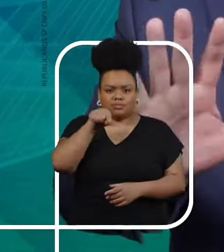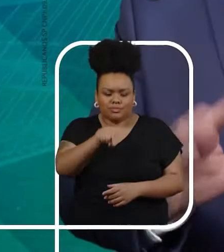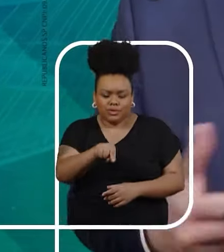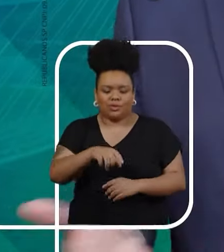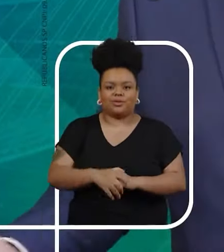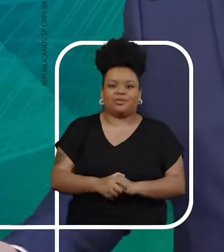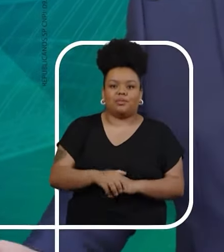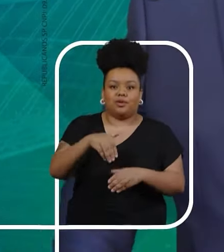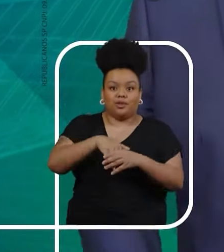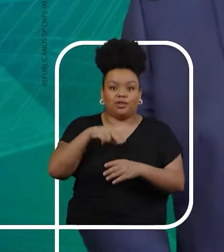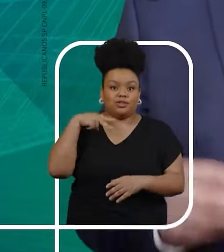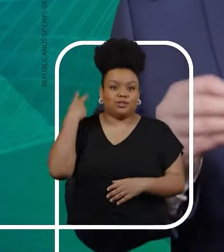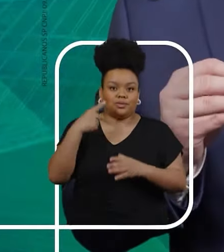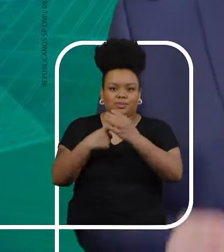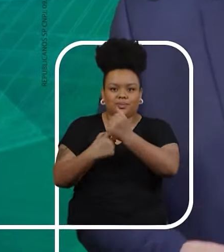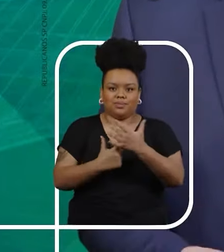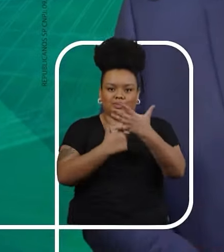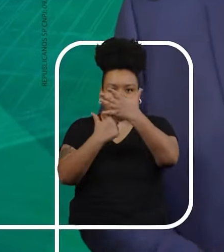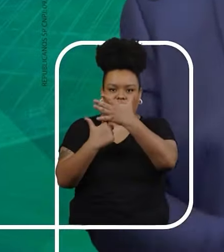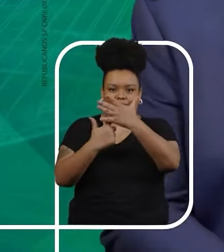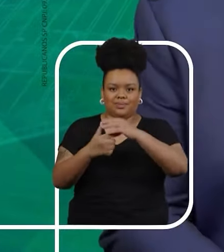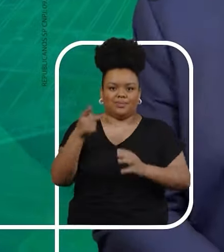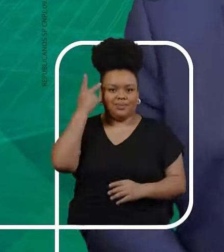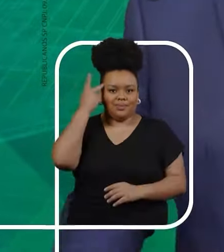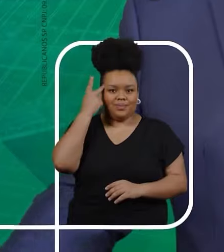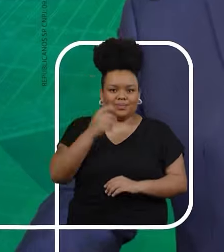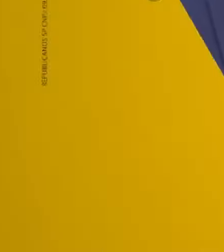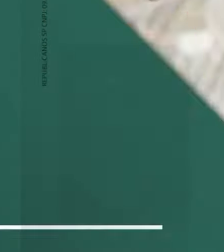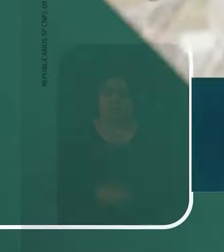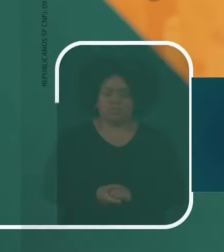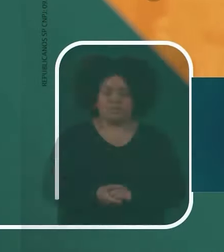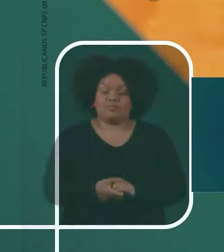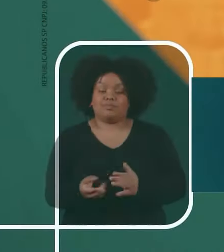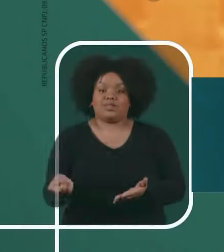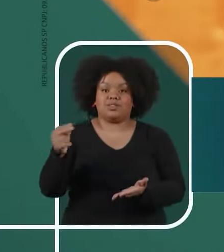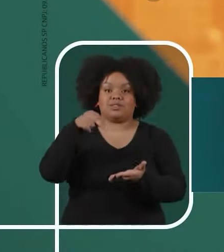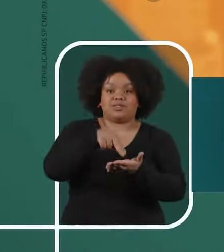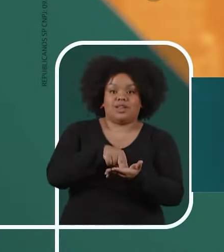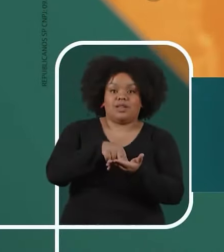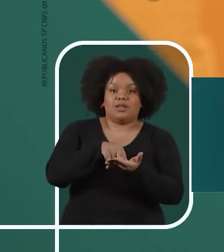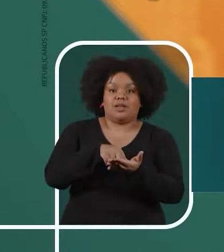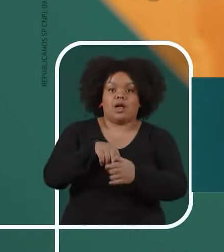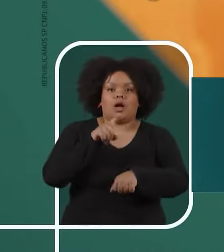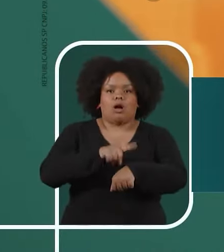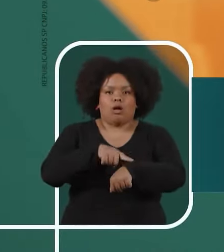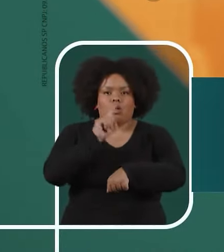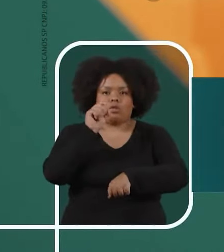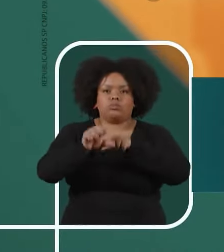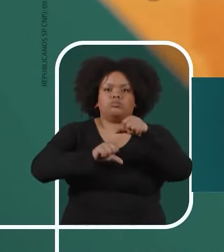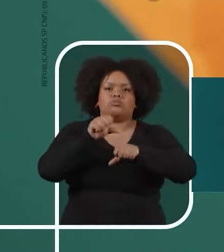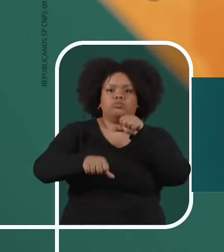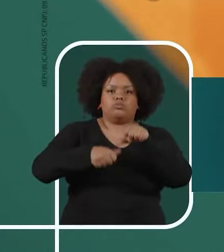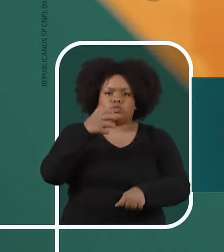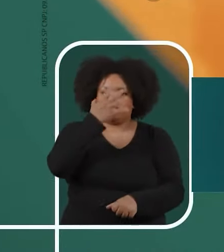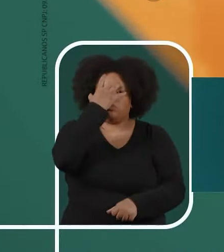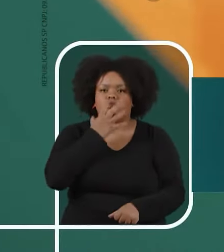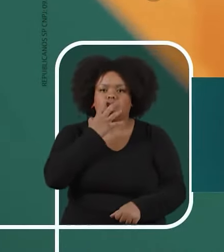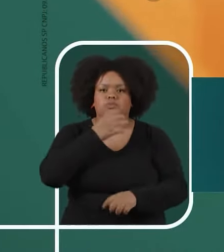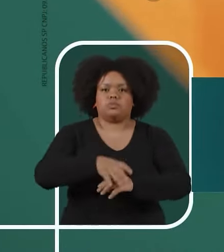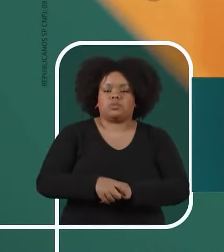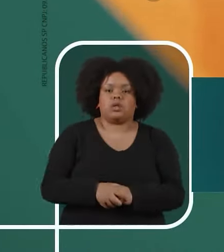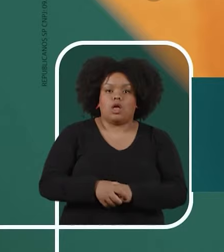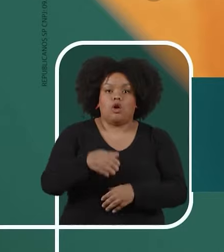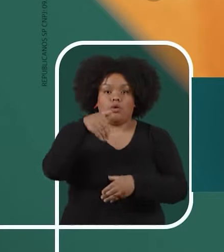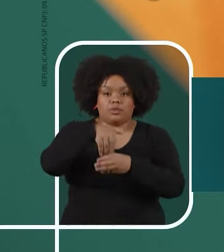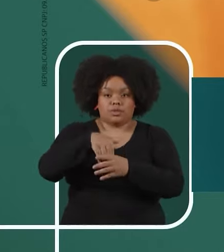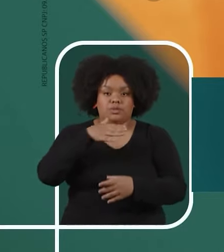vote 10 e confirma. Vote nos vereadores do Republicano de São Paulo. Cheguei, mas agora é hora de falar sério.